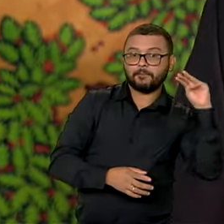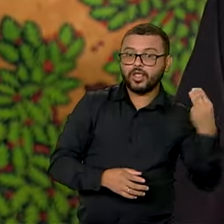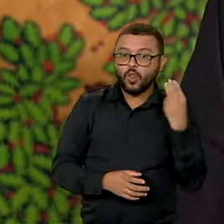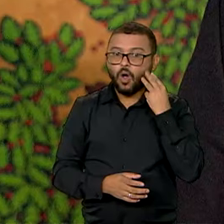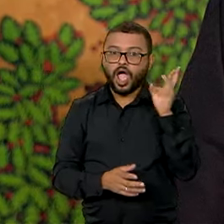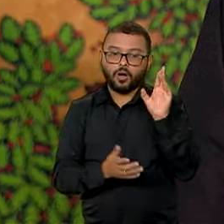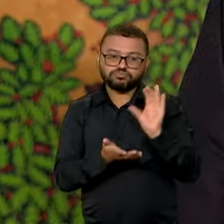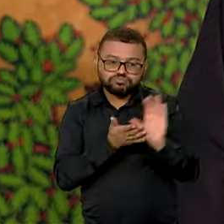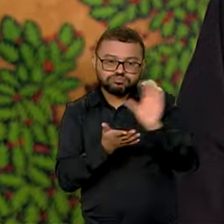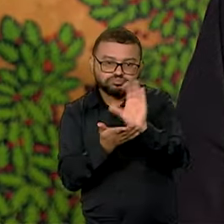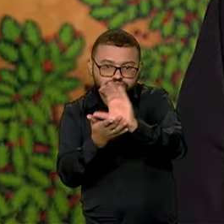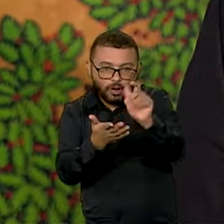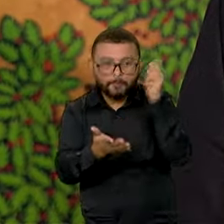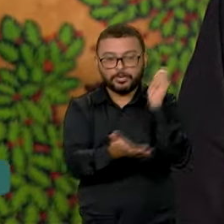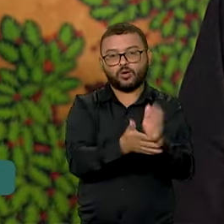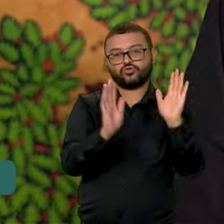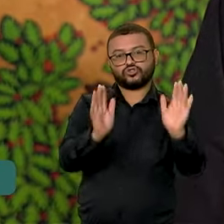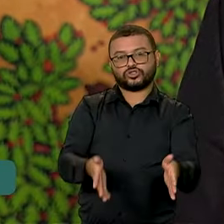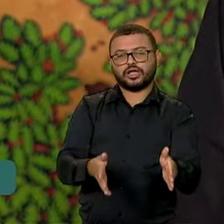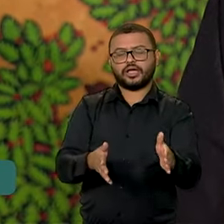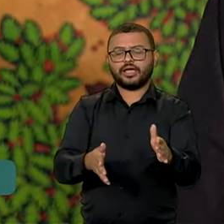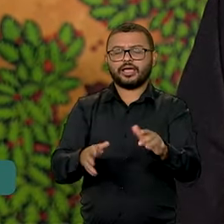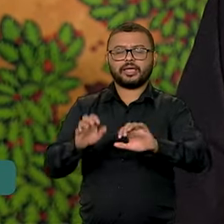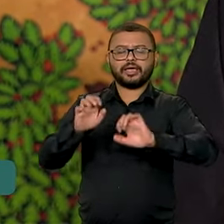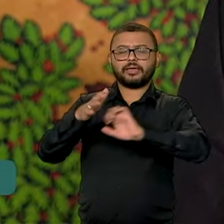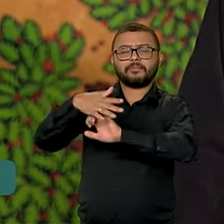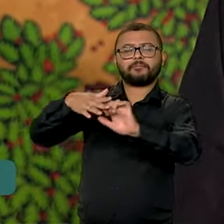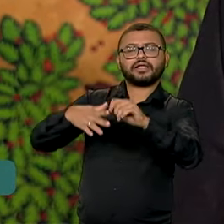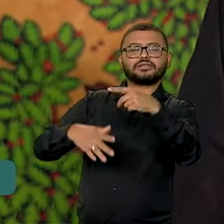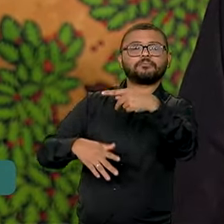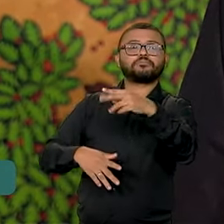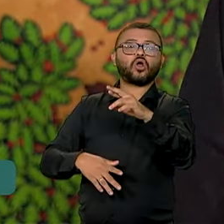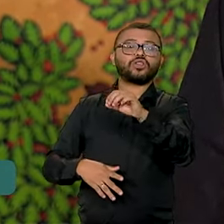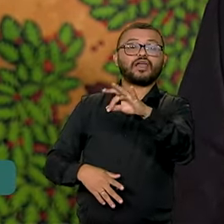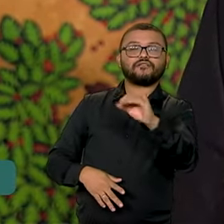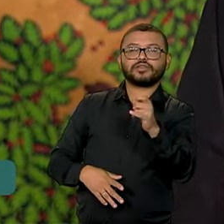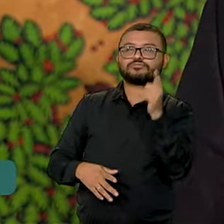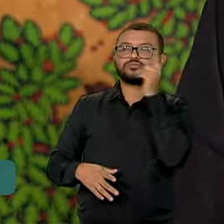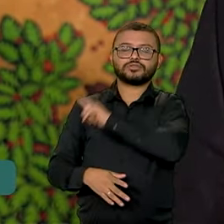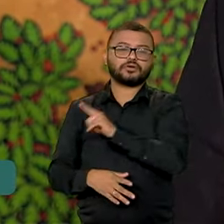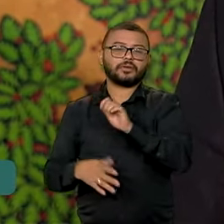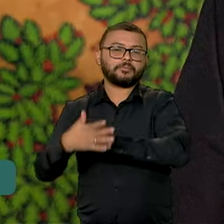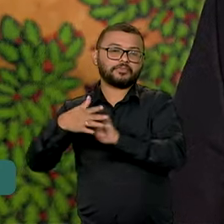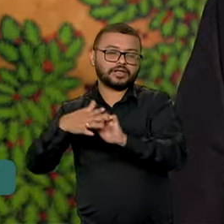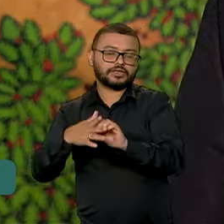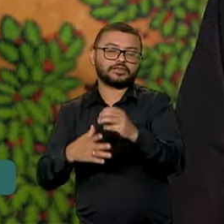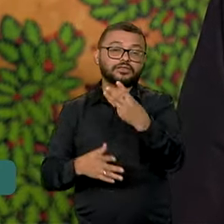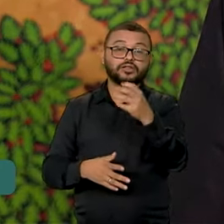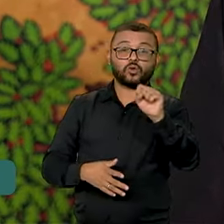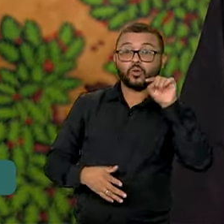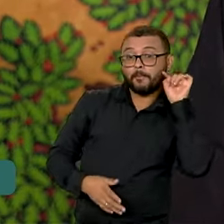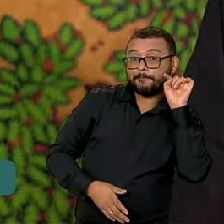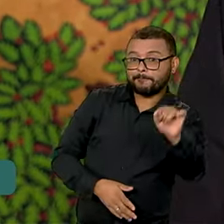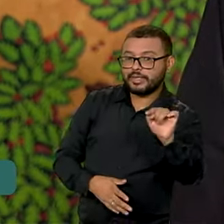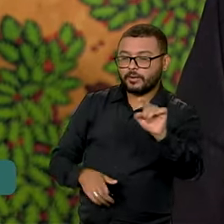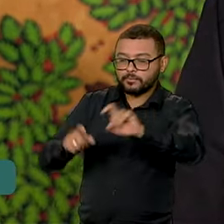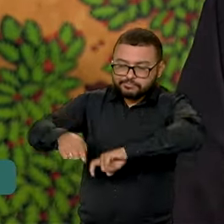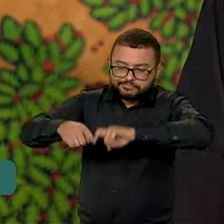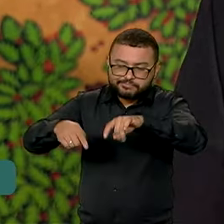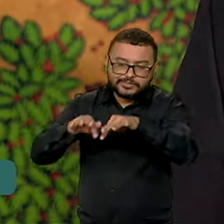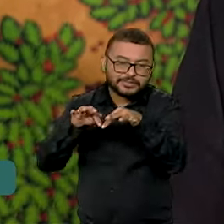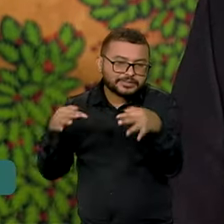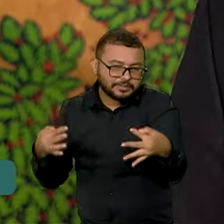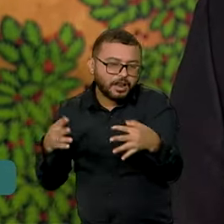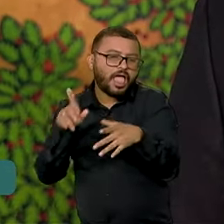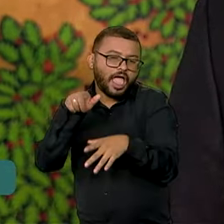trata das linhas de crédito do PRONAF para o pequeno agricultor, nós já prorrogamos e atendemos 38 mil pequenos produtores e ali em